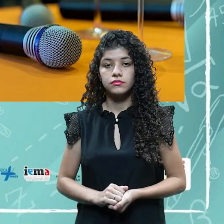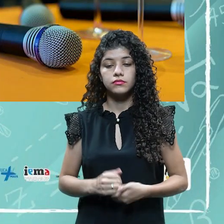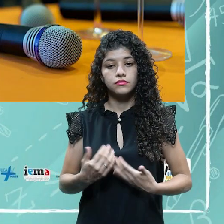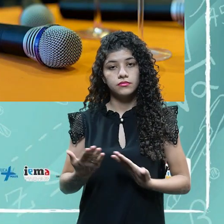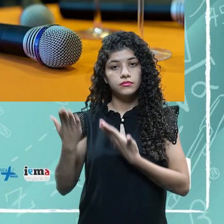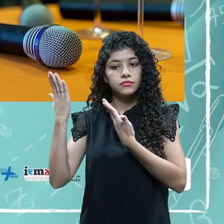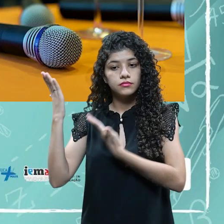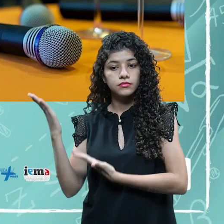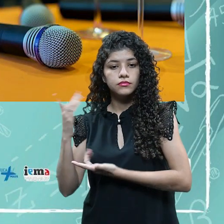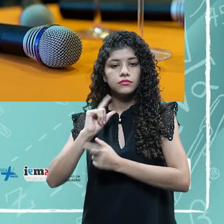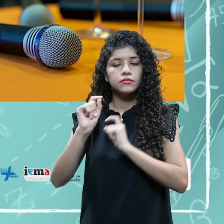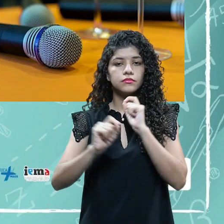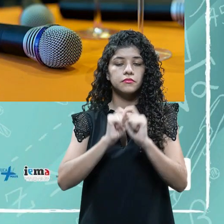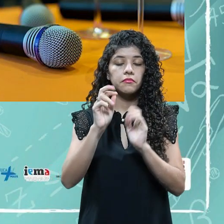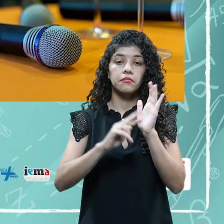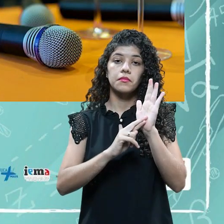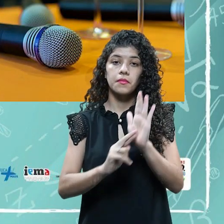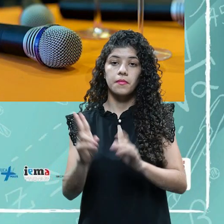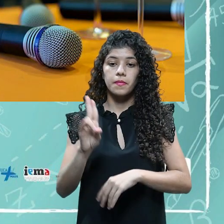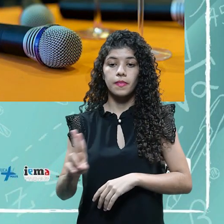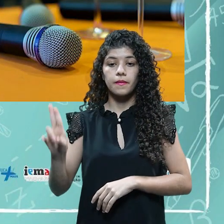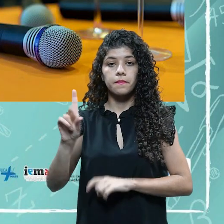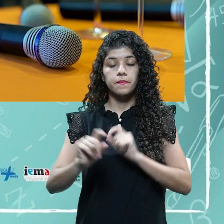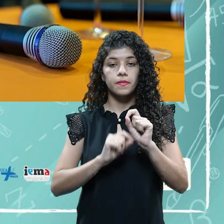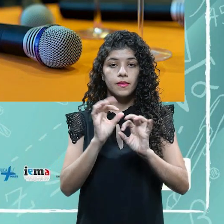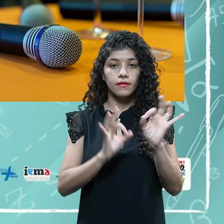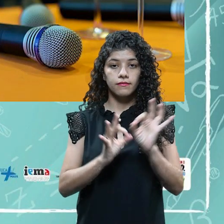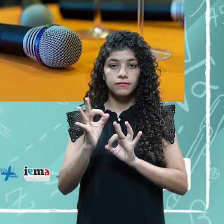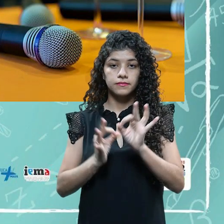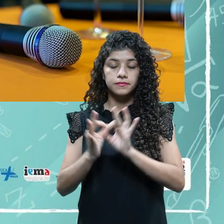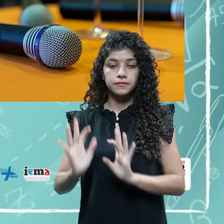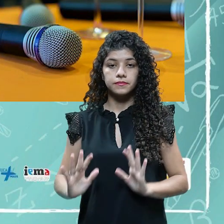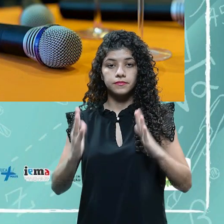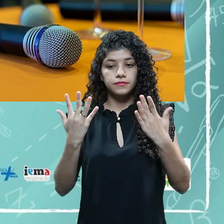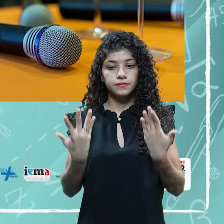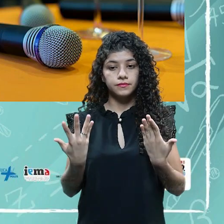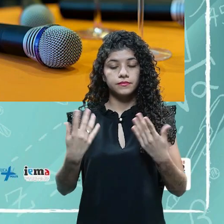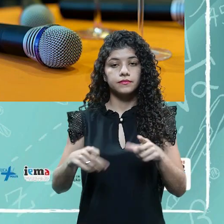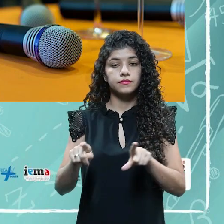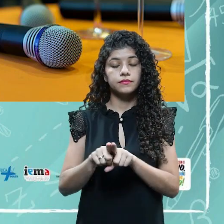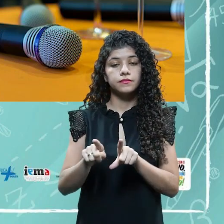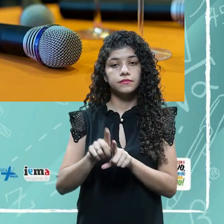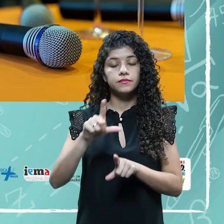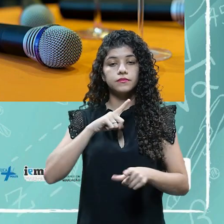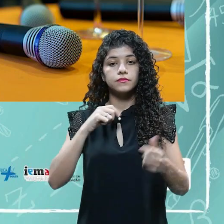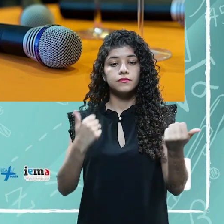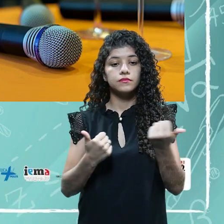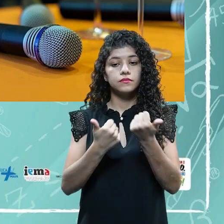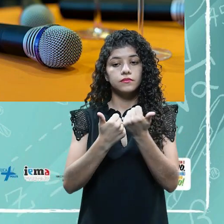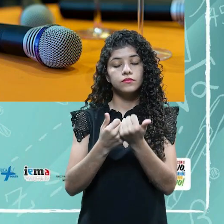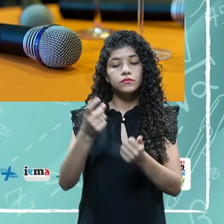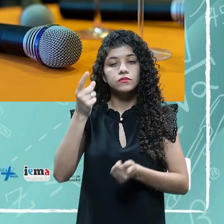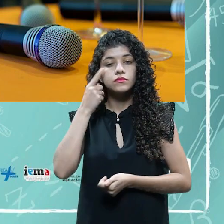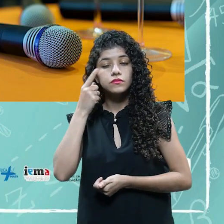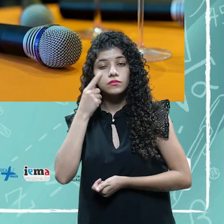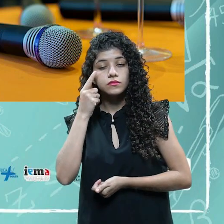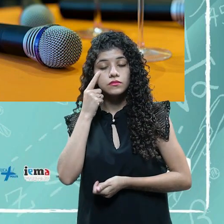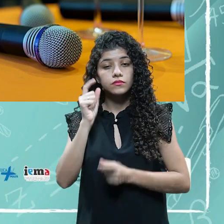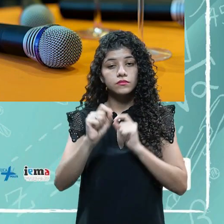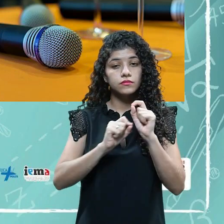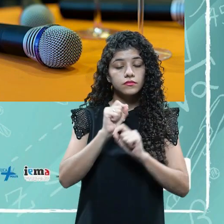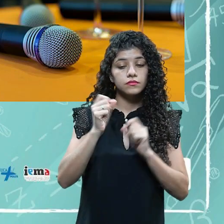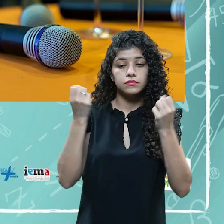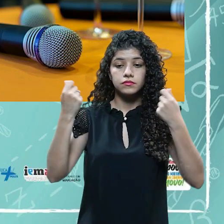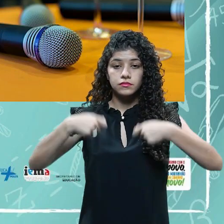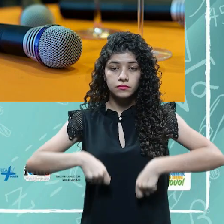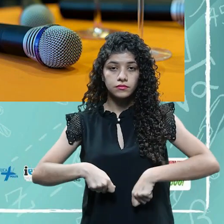São regras utilizadas para a organização de um evento que substituem a dúvida, eles descartam as possibilidades